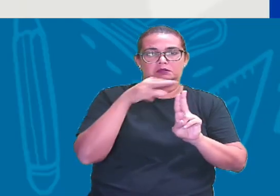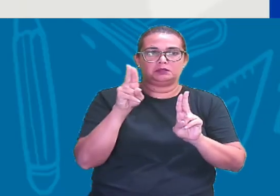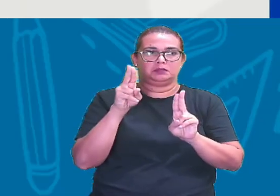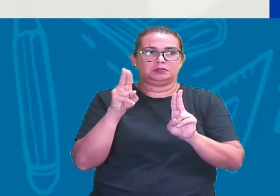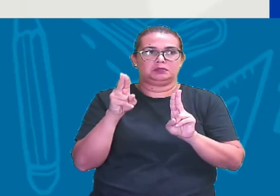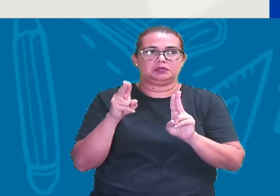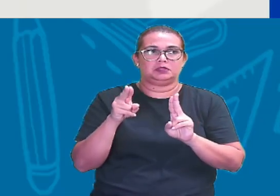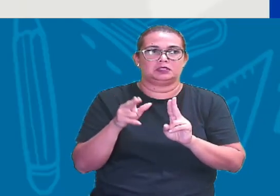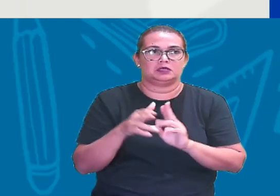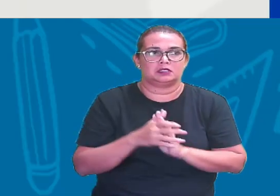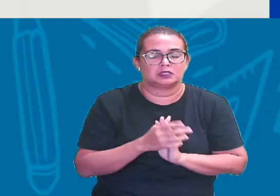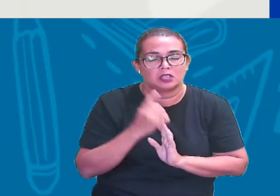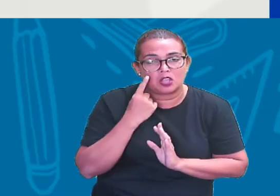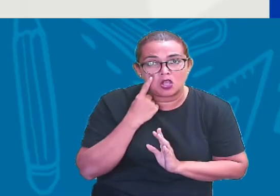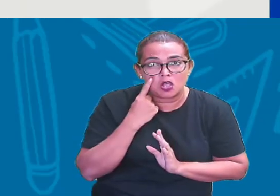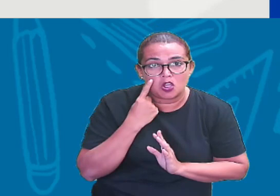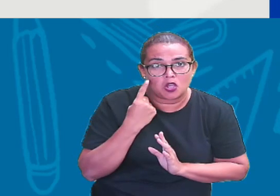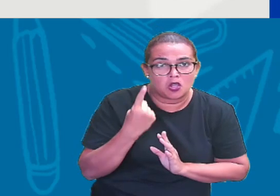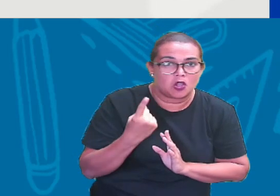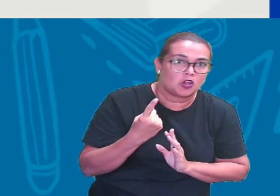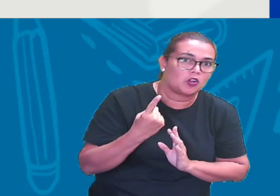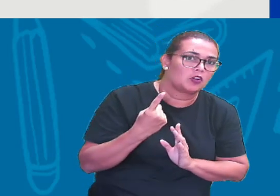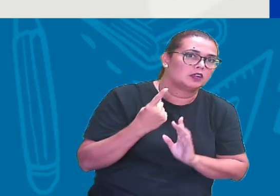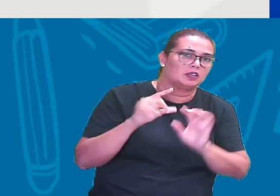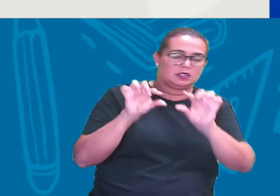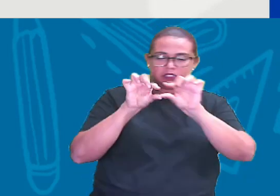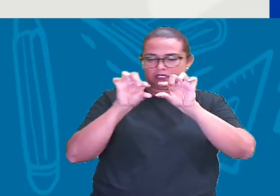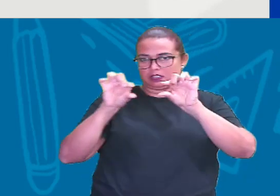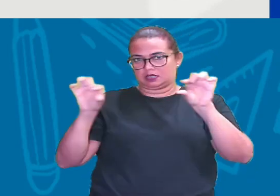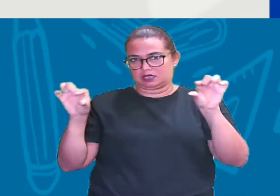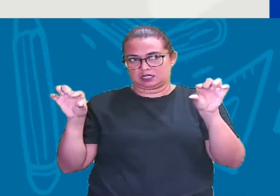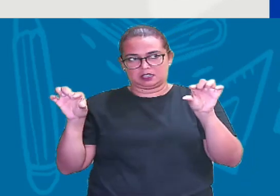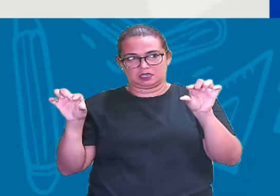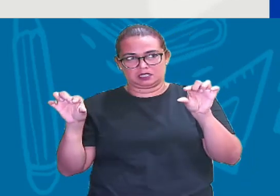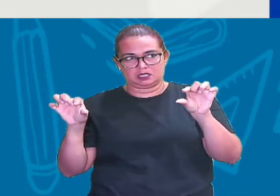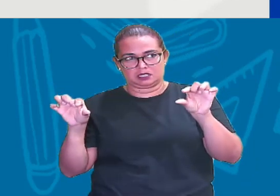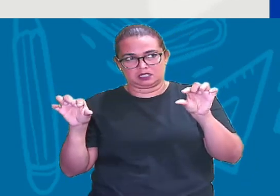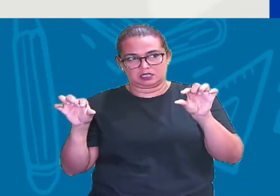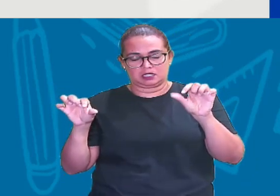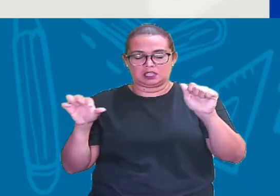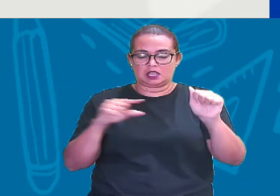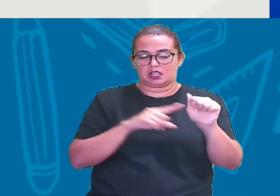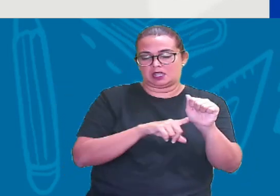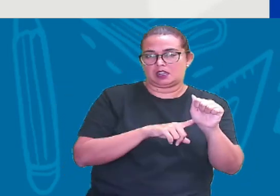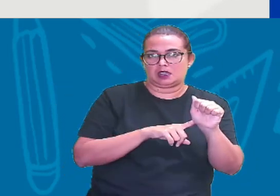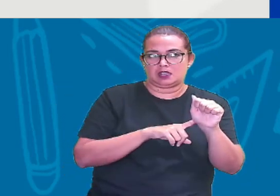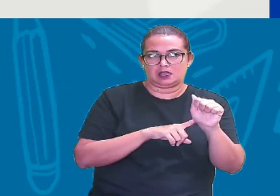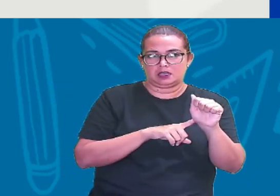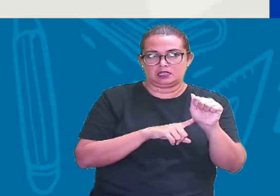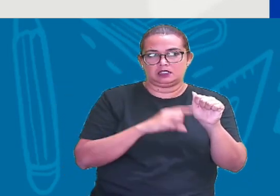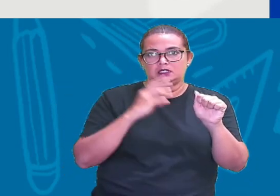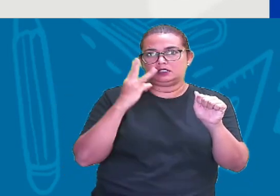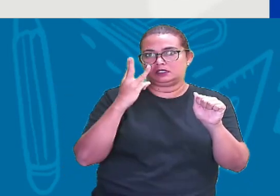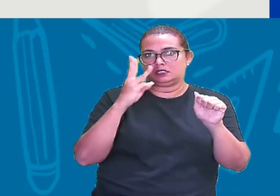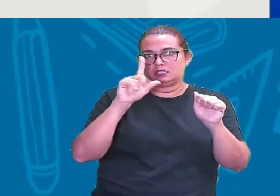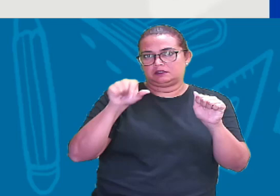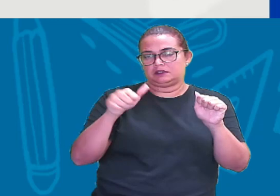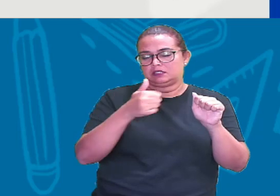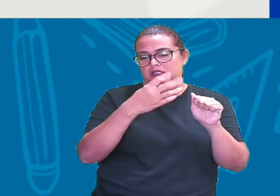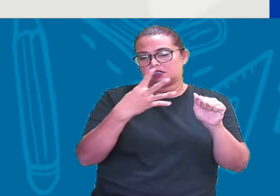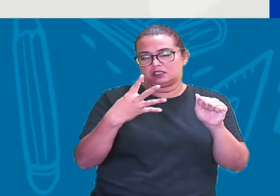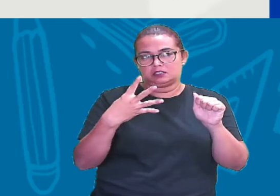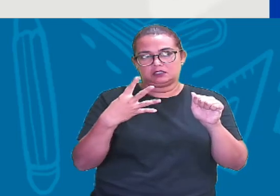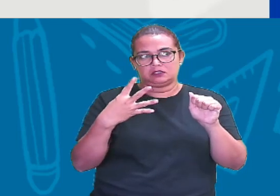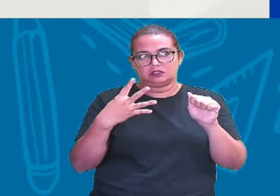Então Observando aí essa reta Será que é a letra A? Que é 3,14